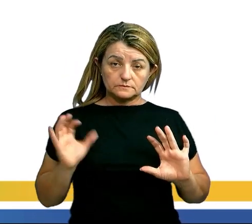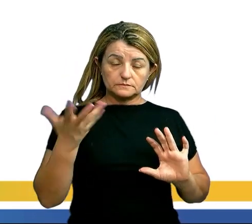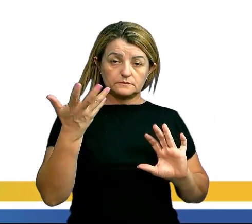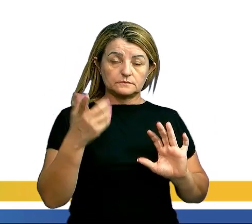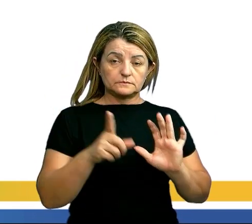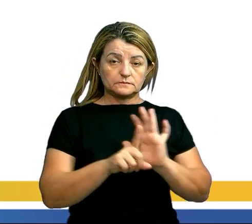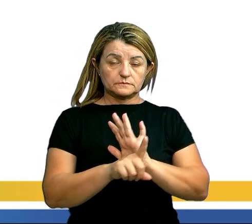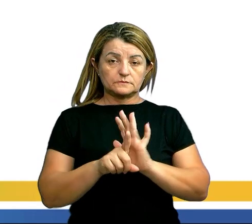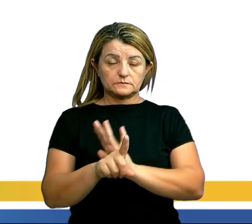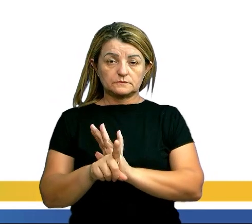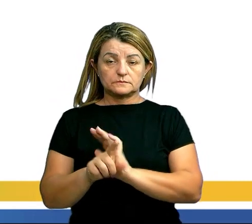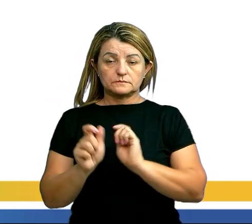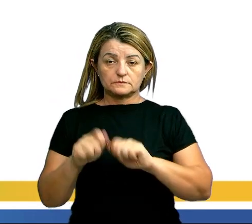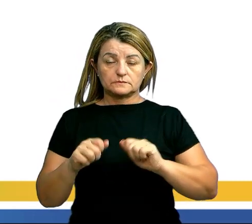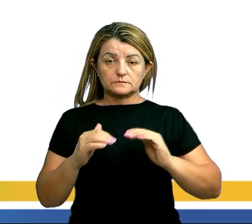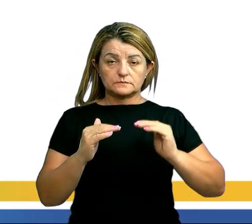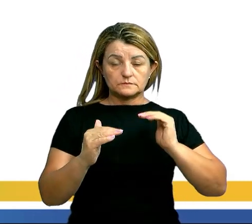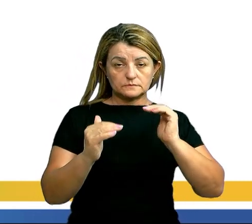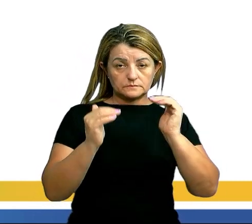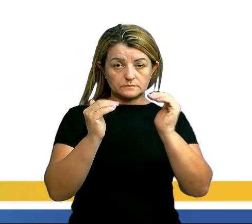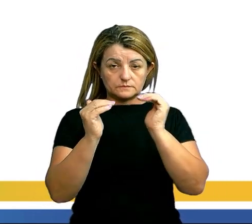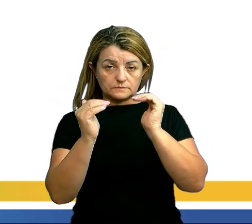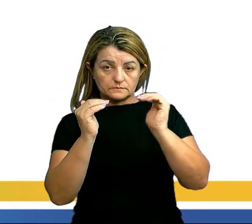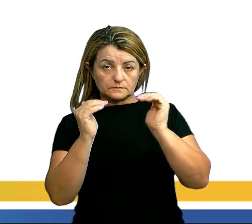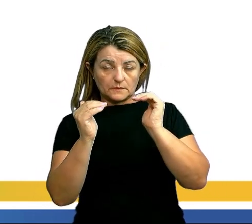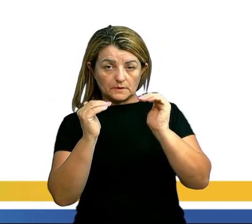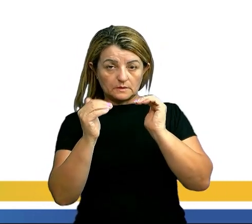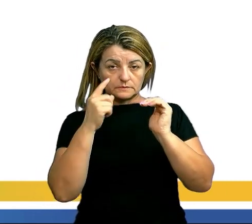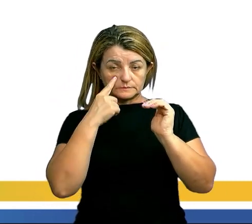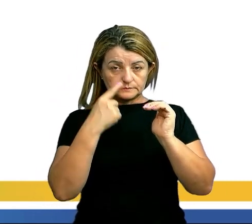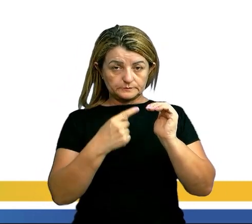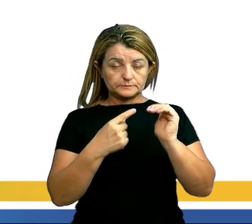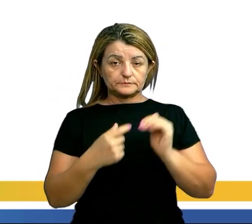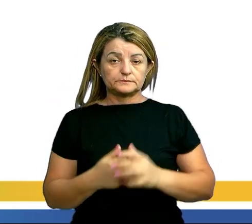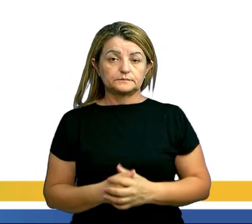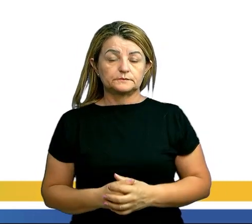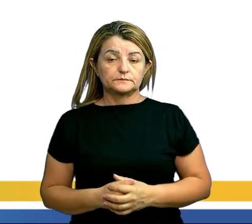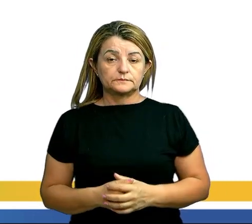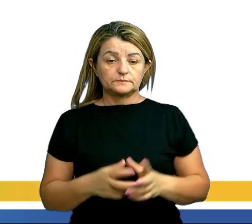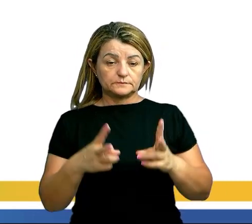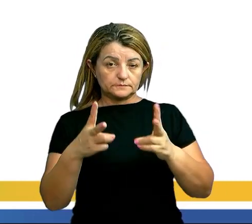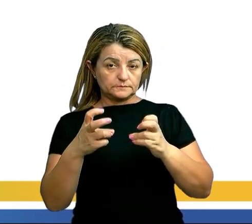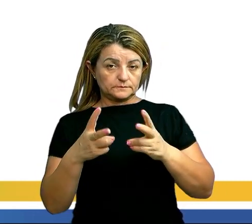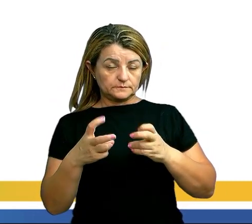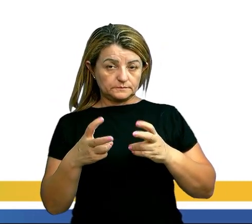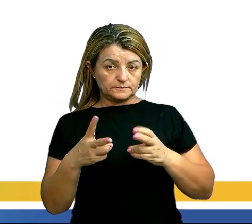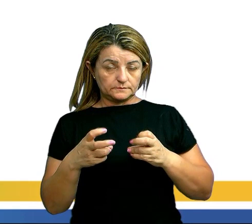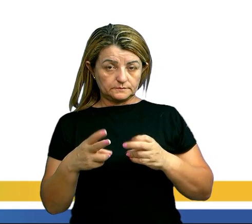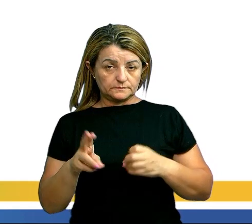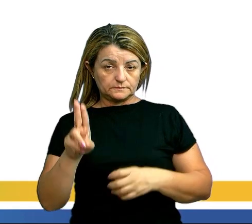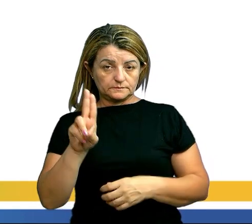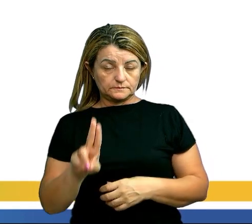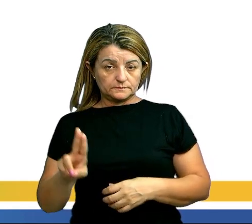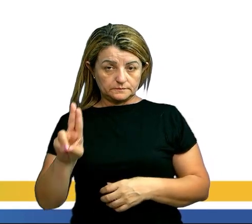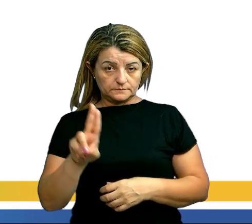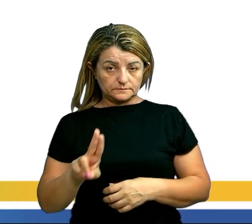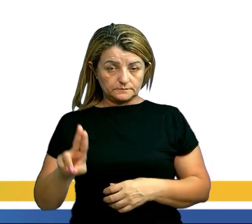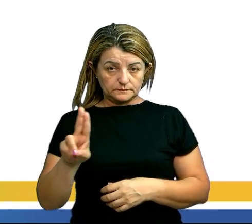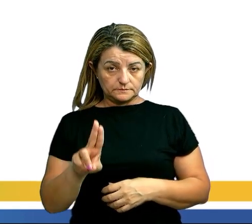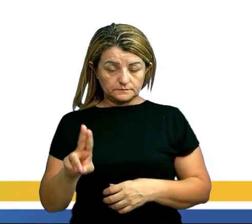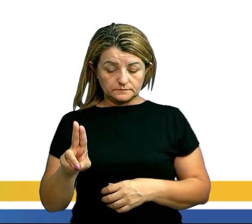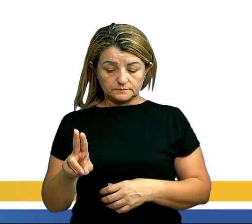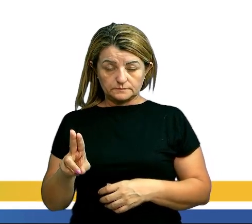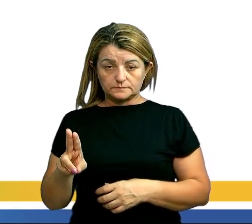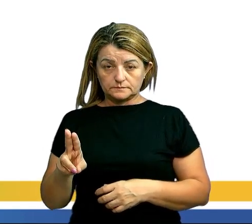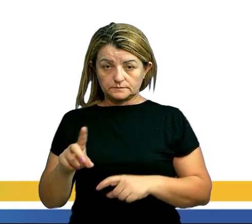questão a gente pode associar ao que acabamos de ver. Observamos que no funcionamento de máquinas térmicas a